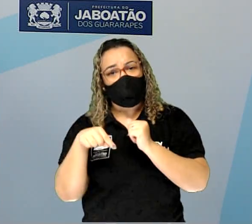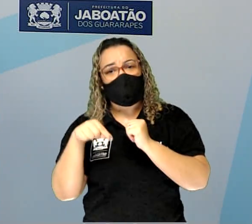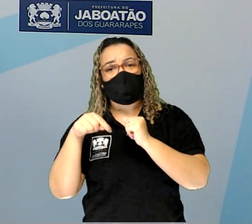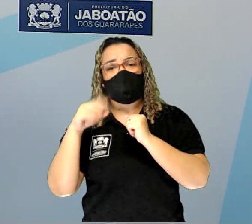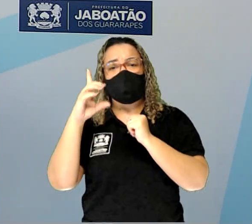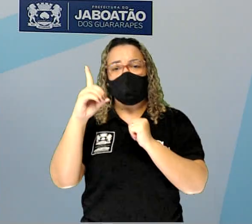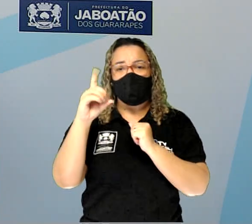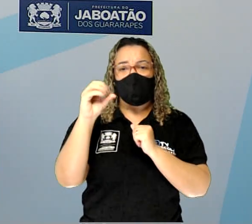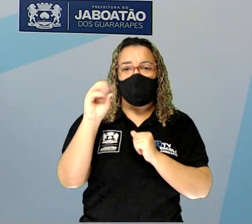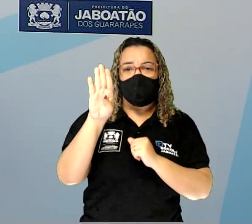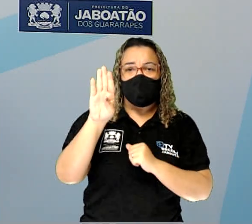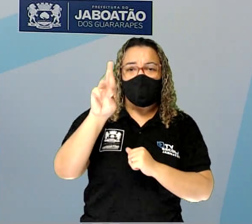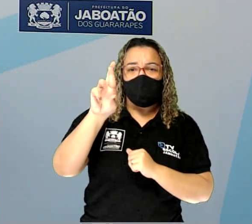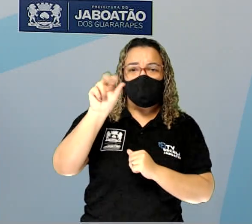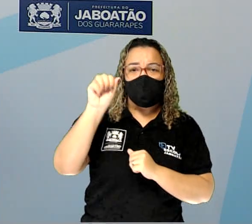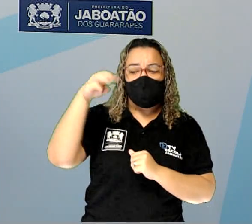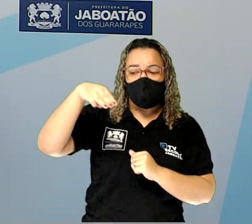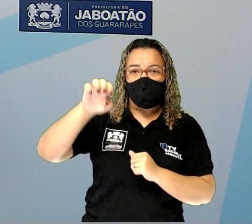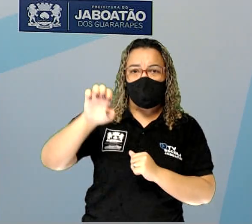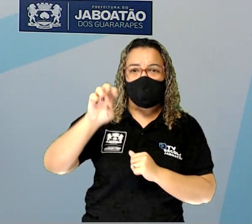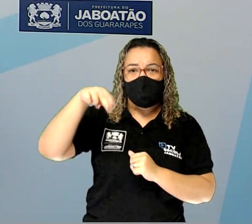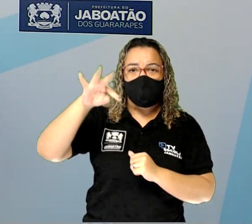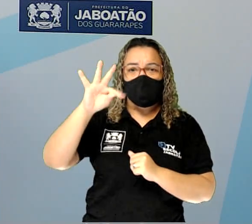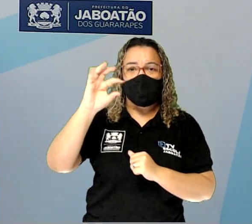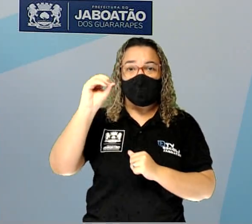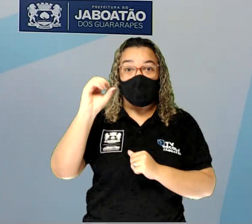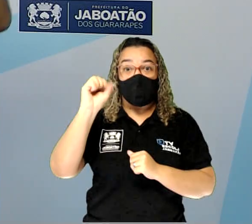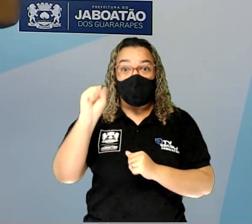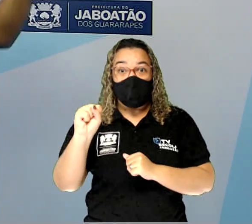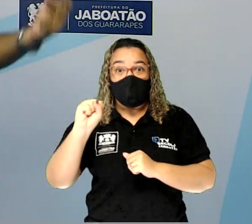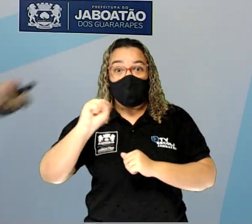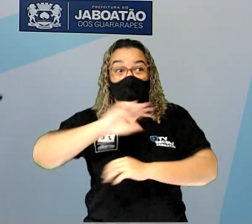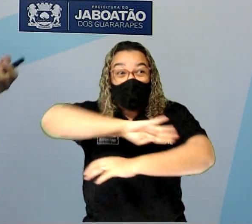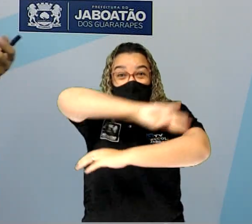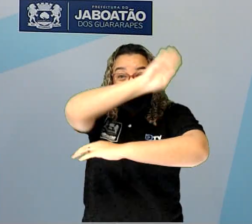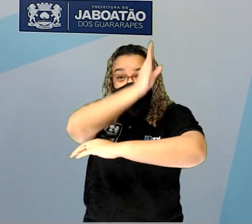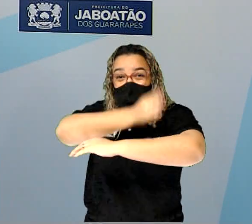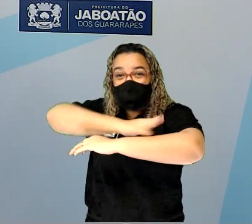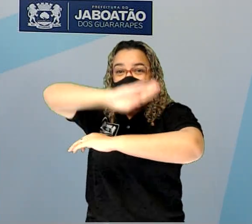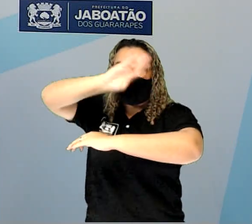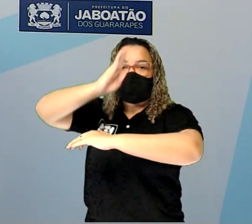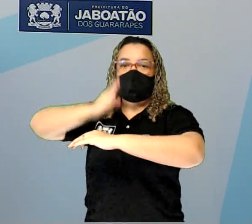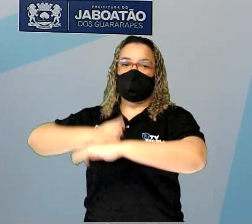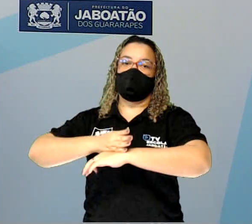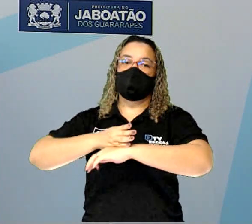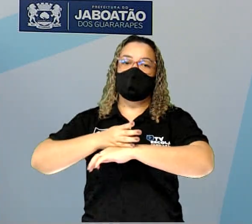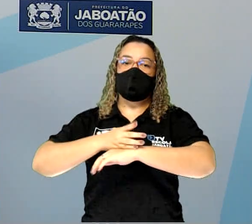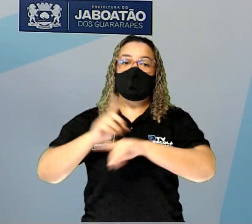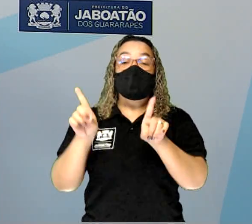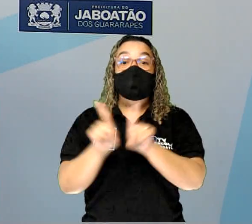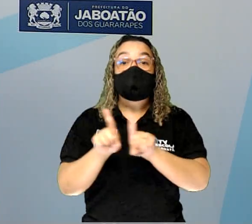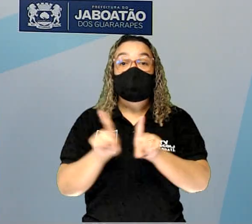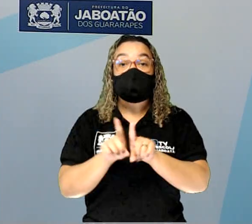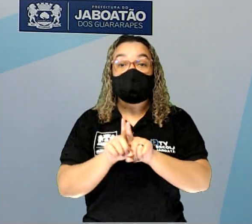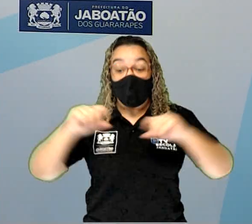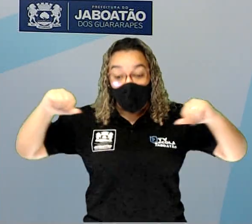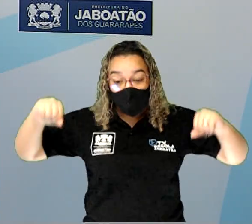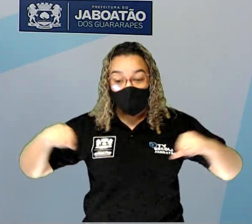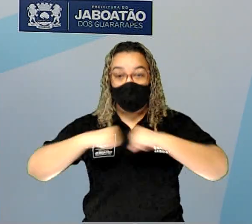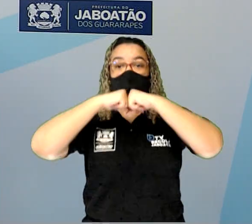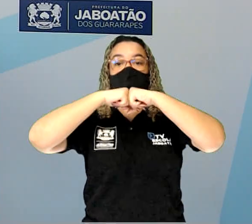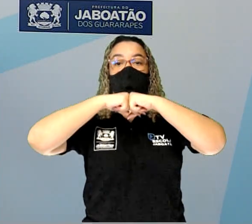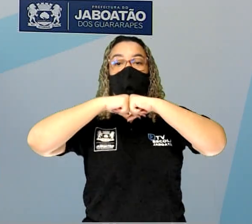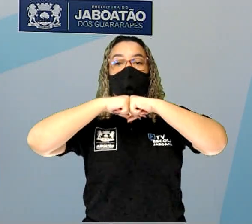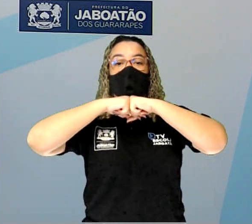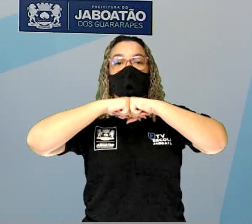dobramentos são as grandes montanhas que existem no nosso planeta. E quando ocorre o choque da